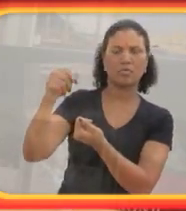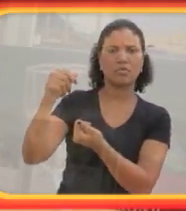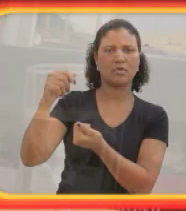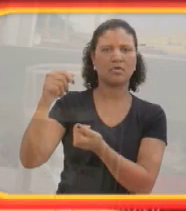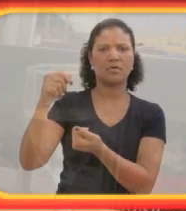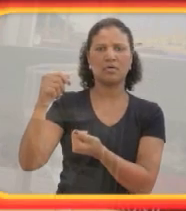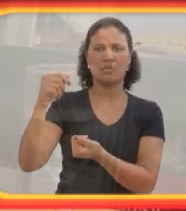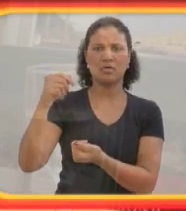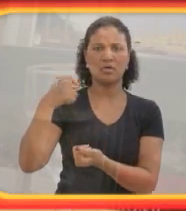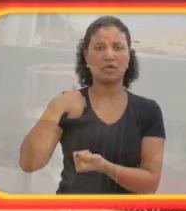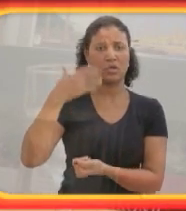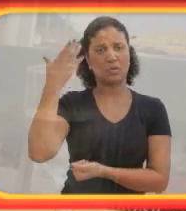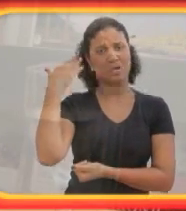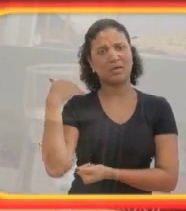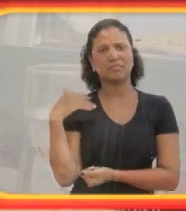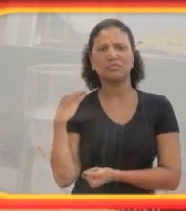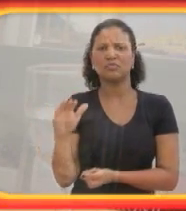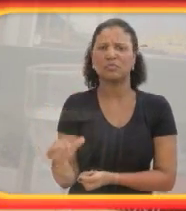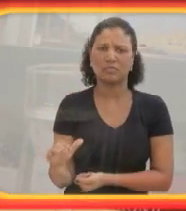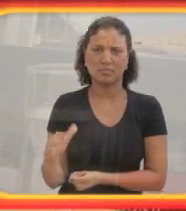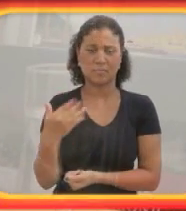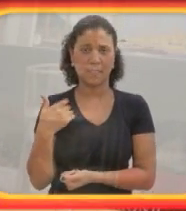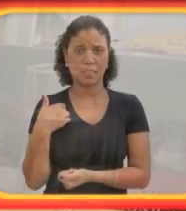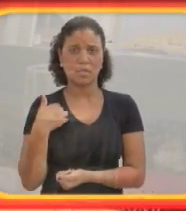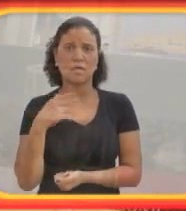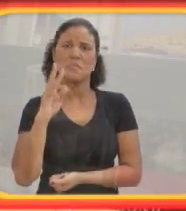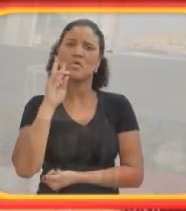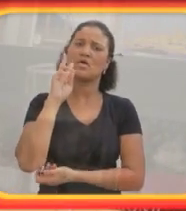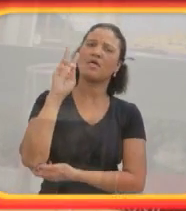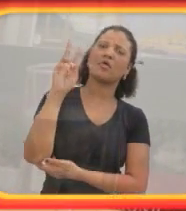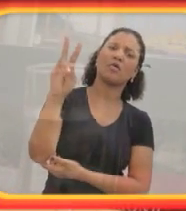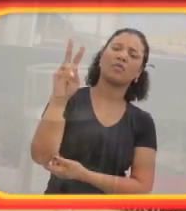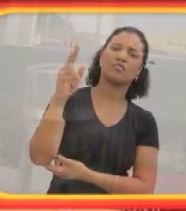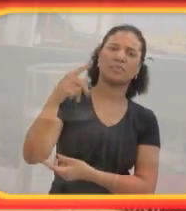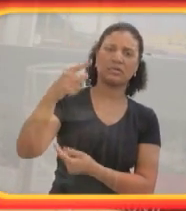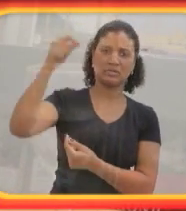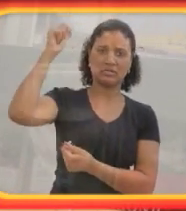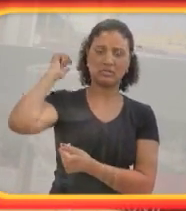Neste livro, tem a história de como eu percebi o mundo quando eu era muito novo.